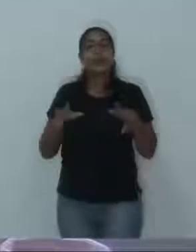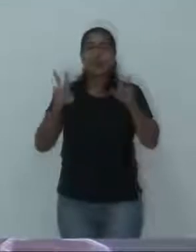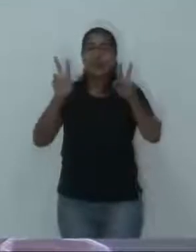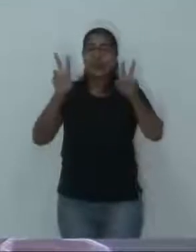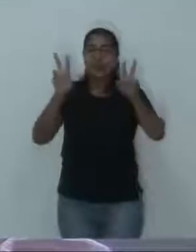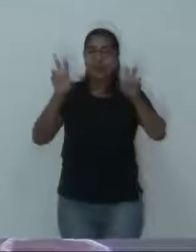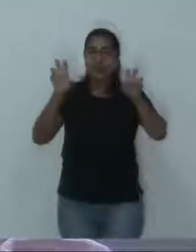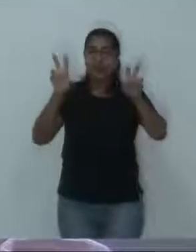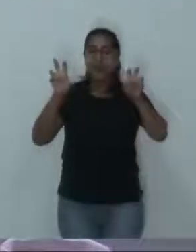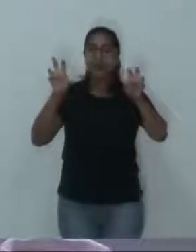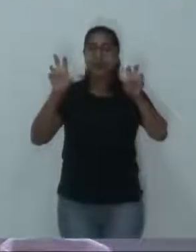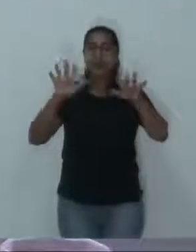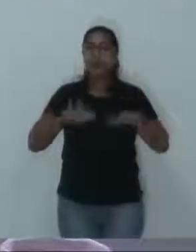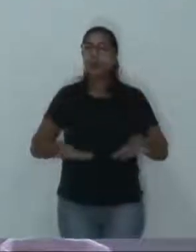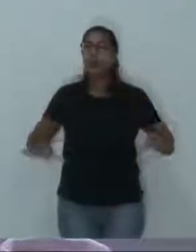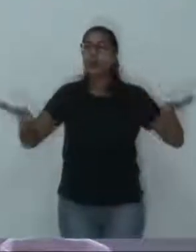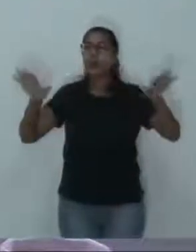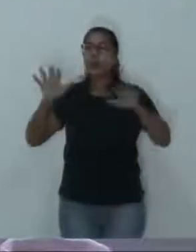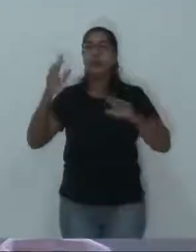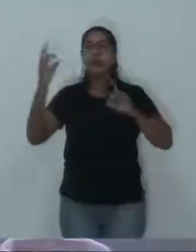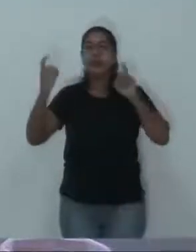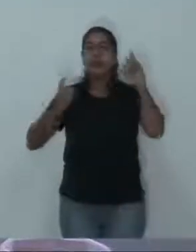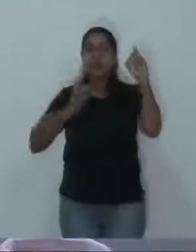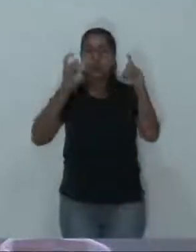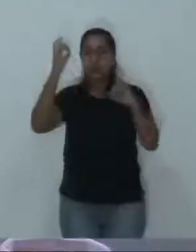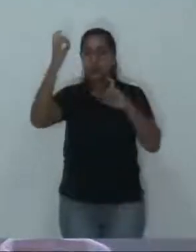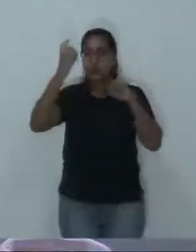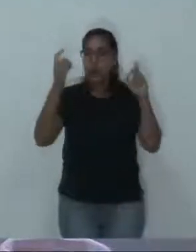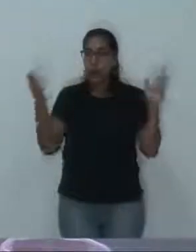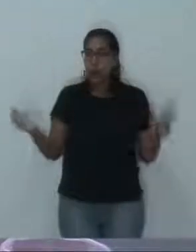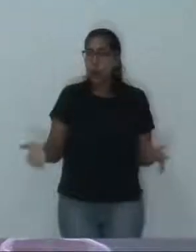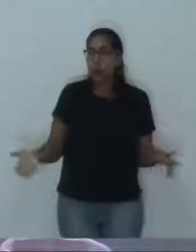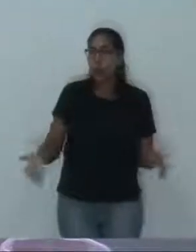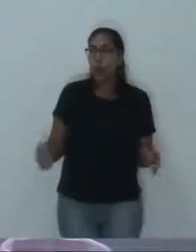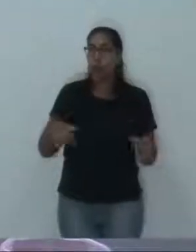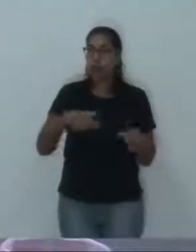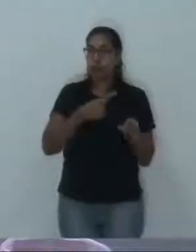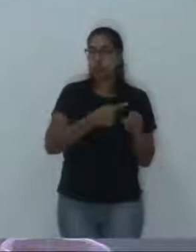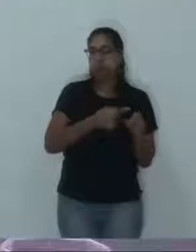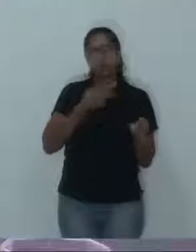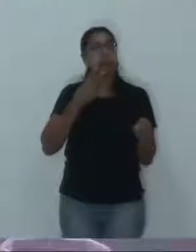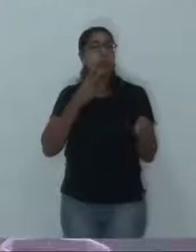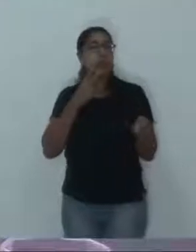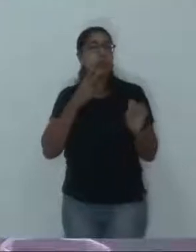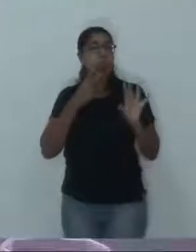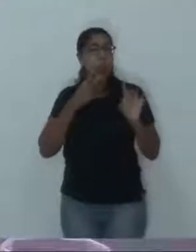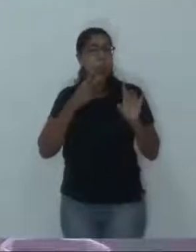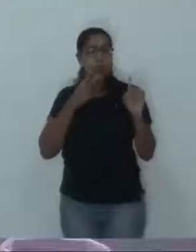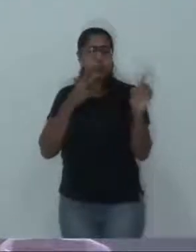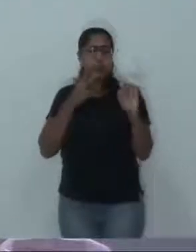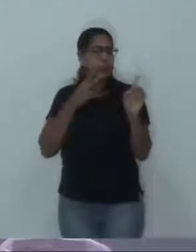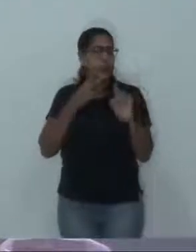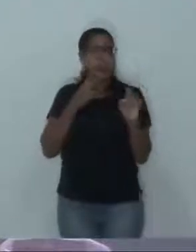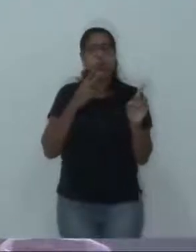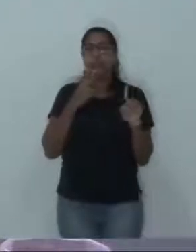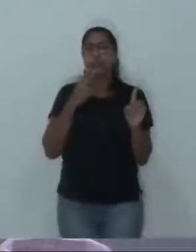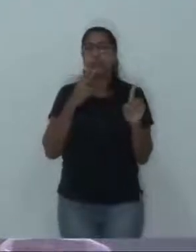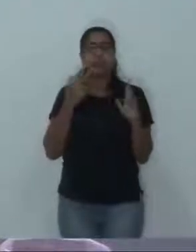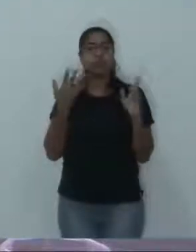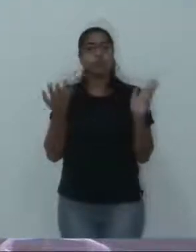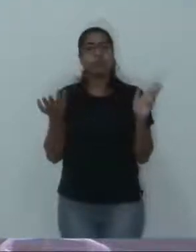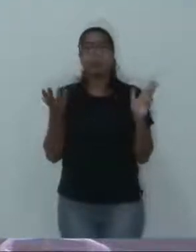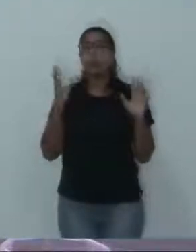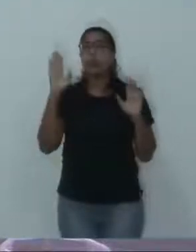de tanta preocupação que nós estamos vivendo, não só em Vinhedo, não só no estado de São Paulo, no